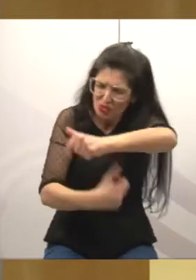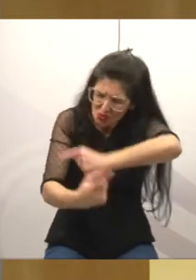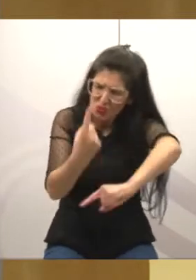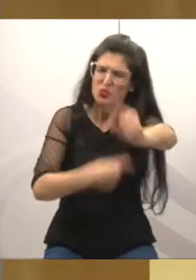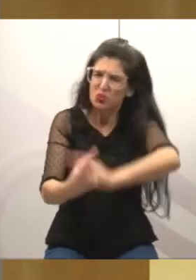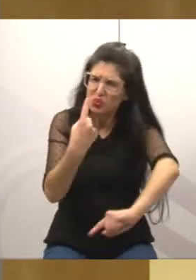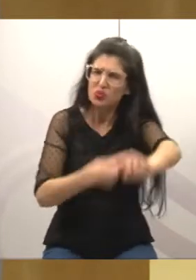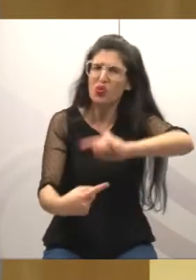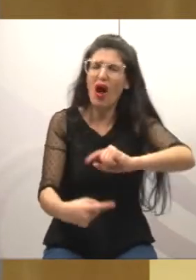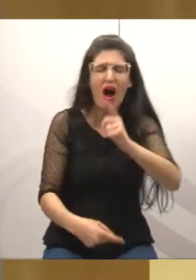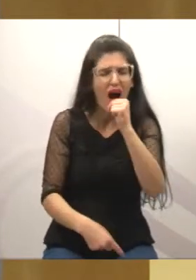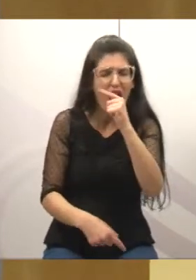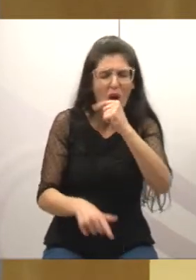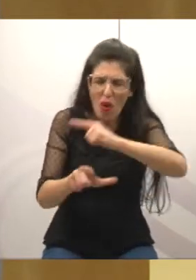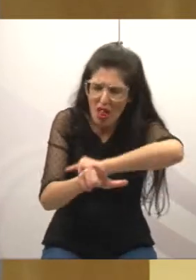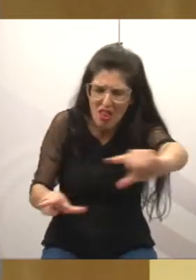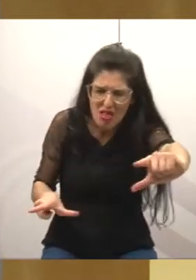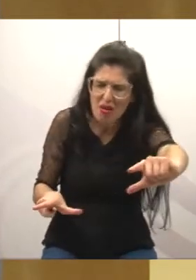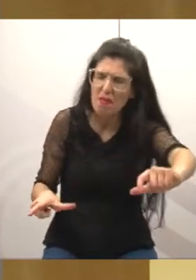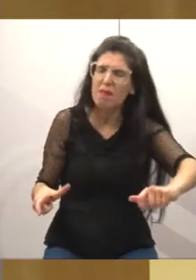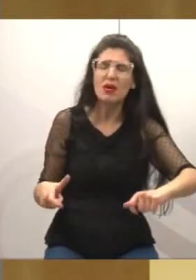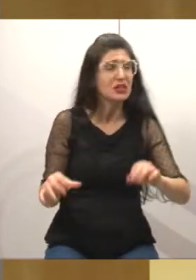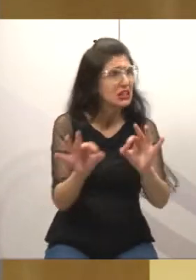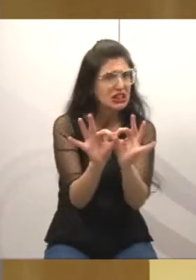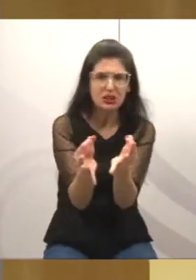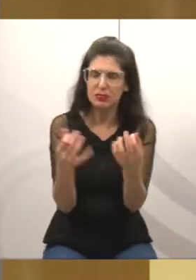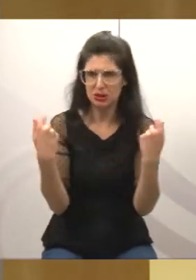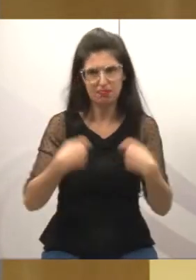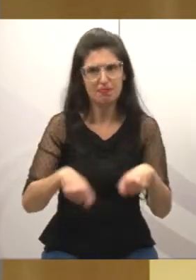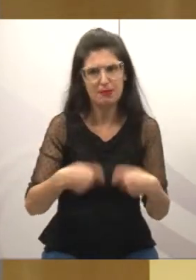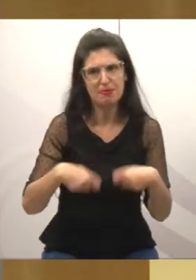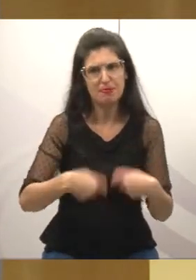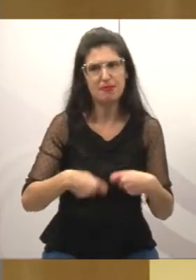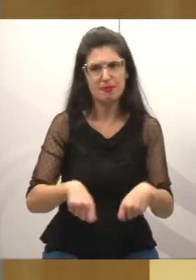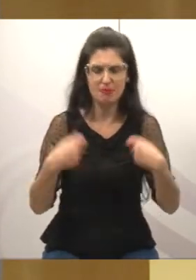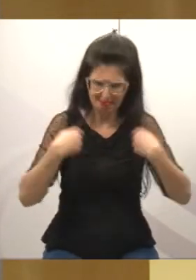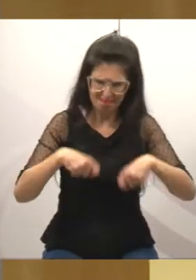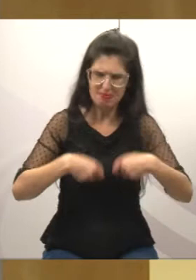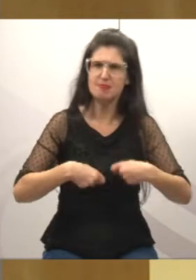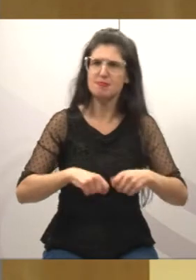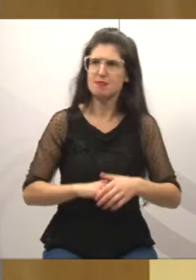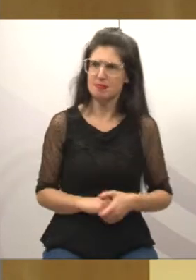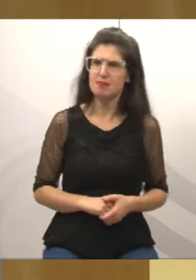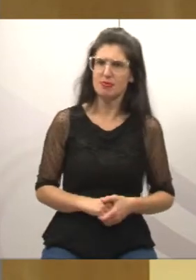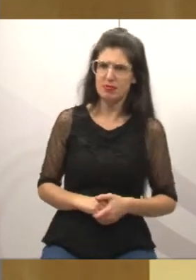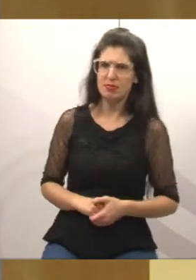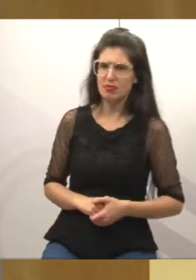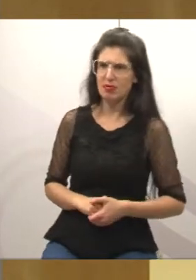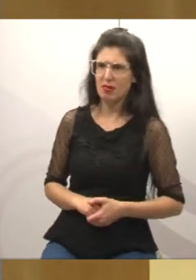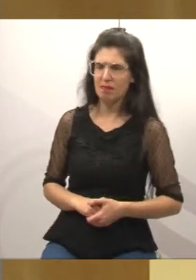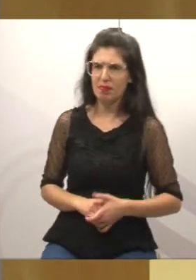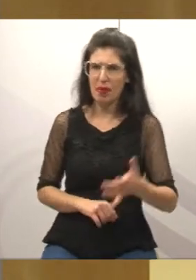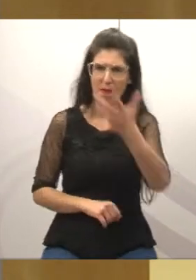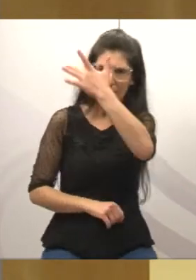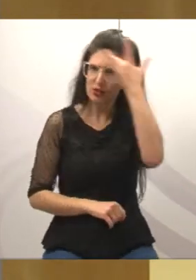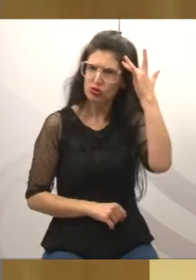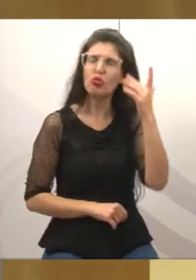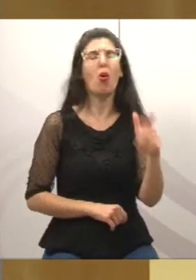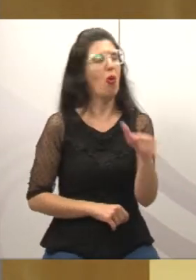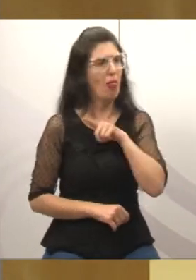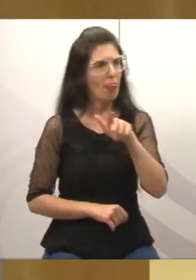de esgoto, assim como fornecer a água potável, a água de qualidade às residências do nosso município.